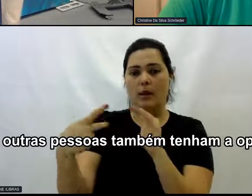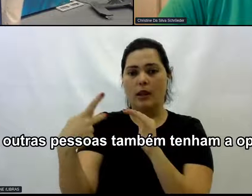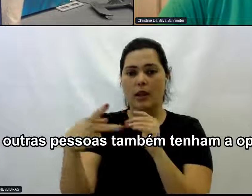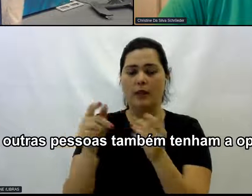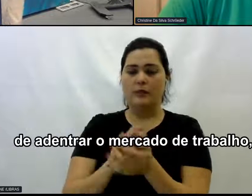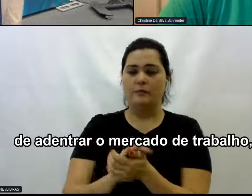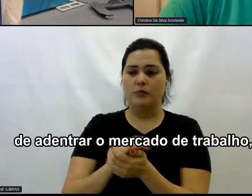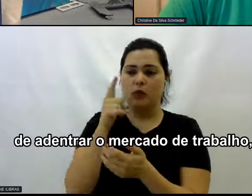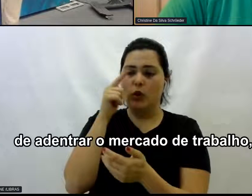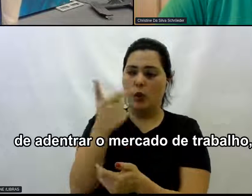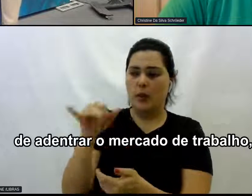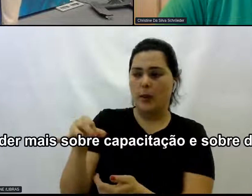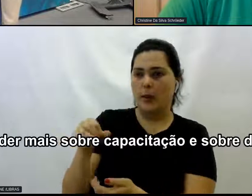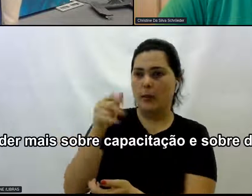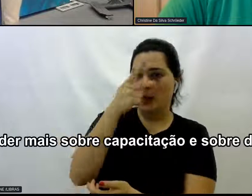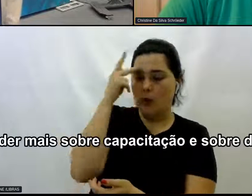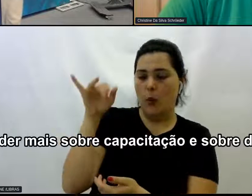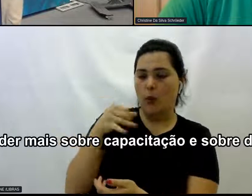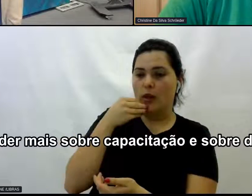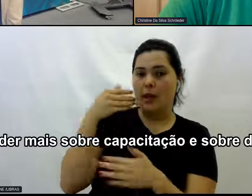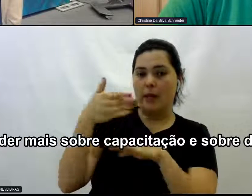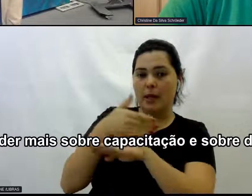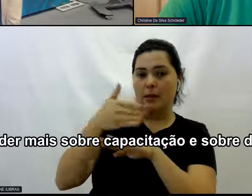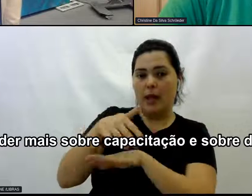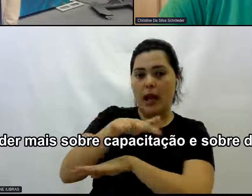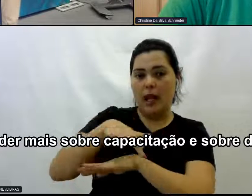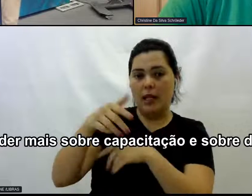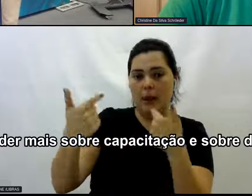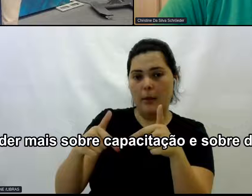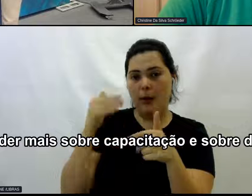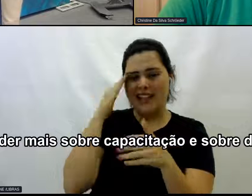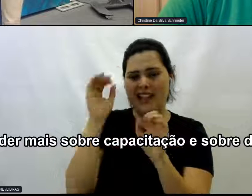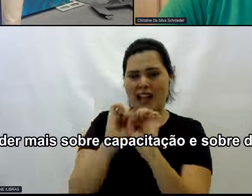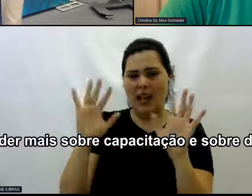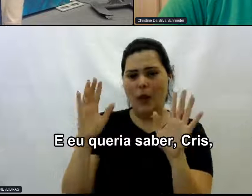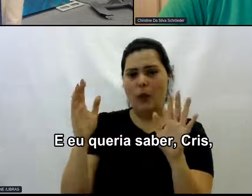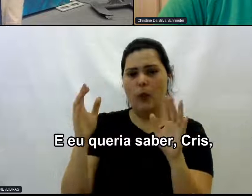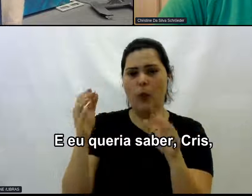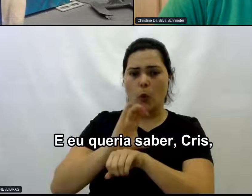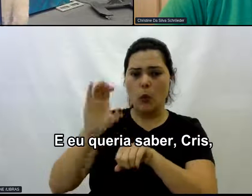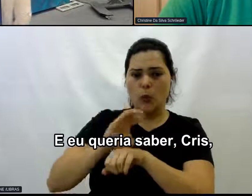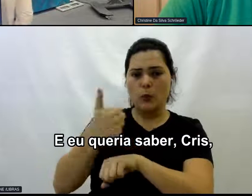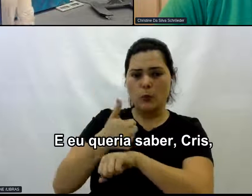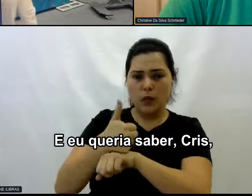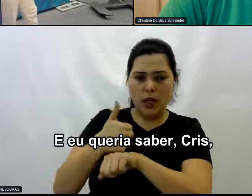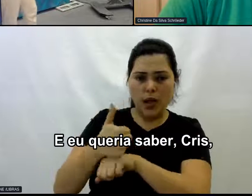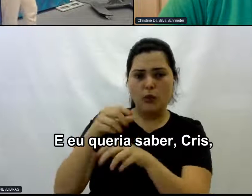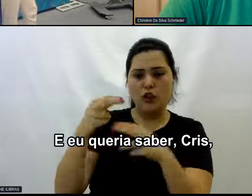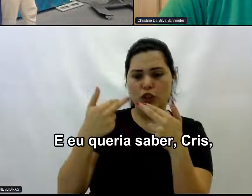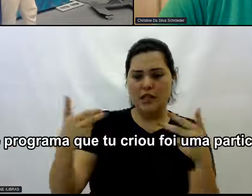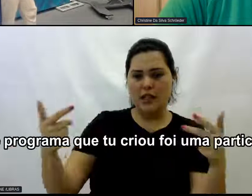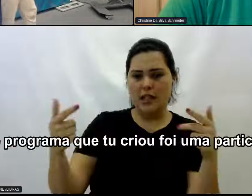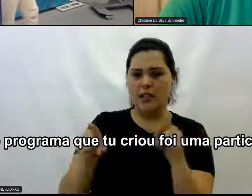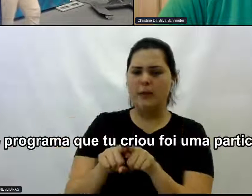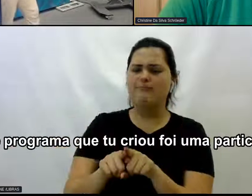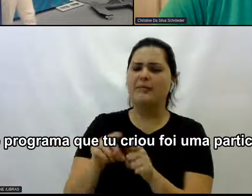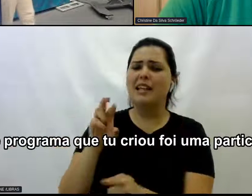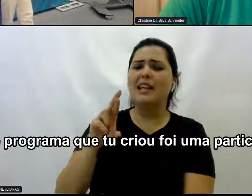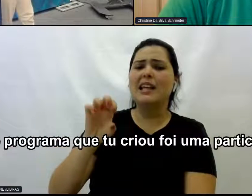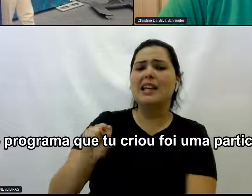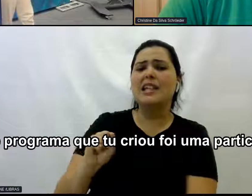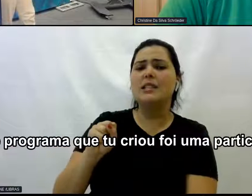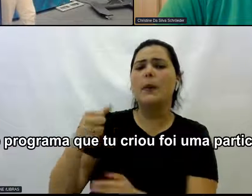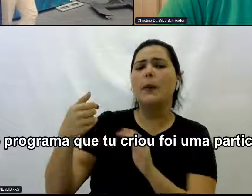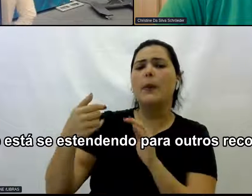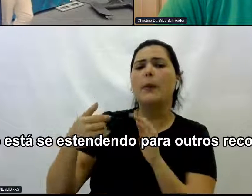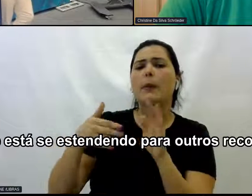Também tenham oportunidade De adentrar O mercado de trabalho De entender mais Sobre capacitação Sobre diversidade E eu queria saber Cris Esse programa Que